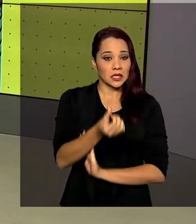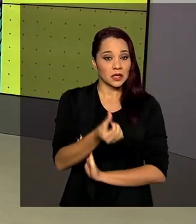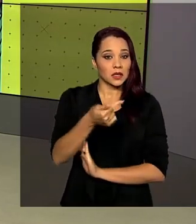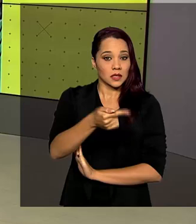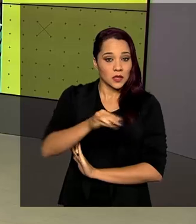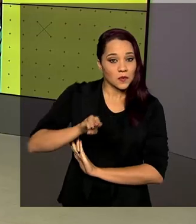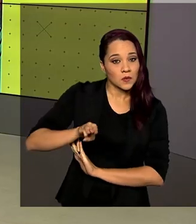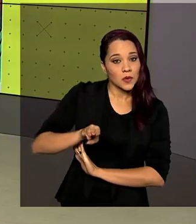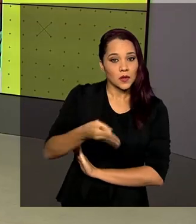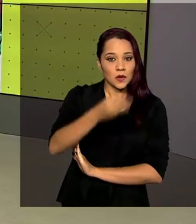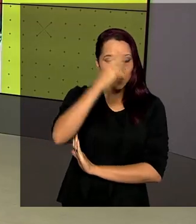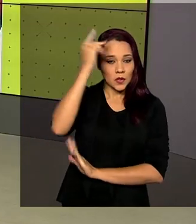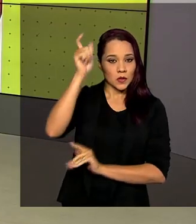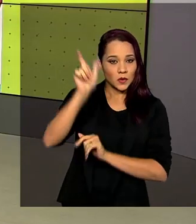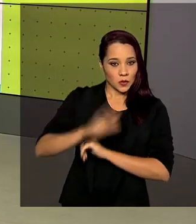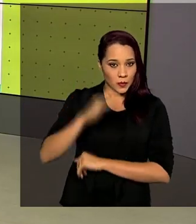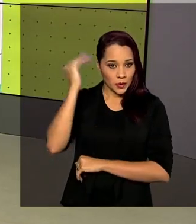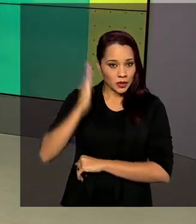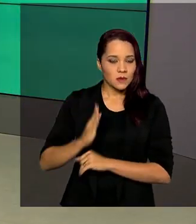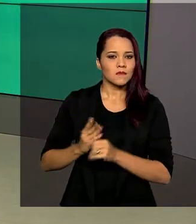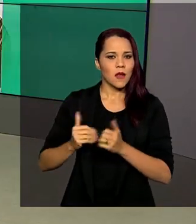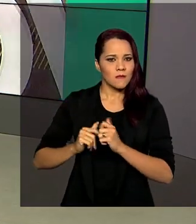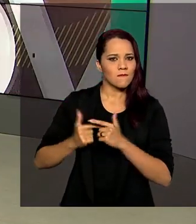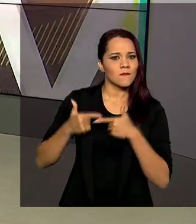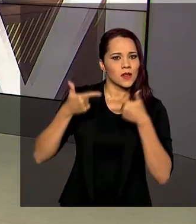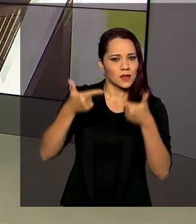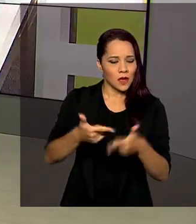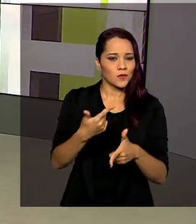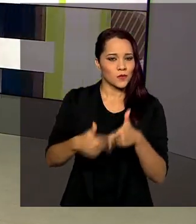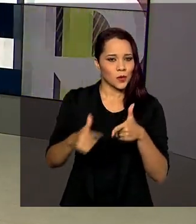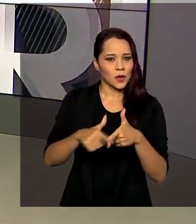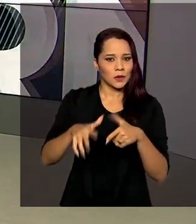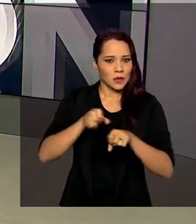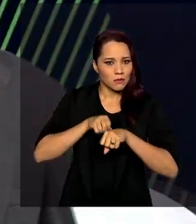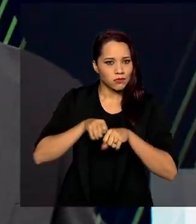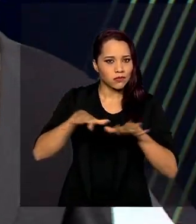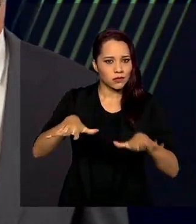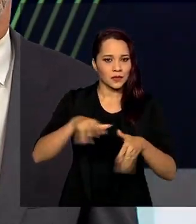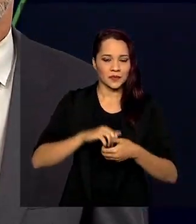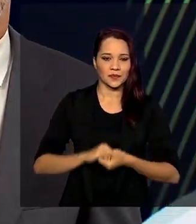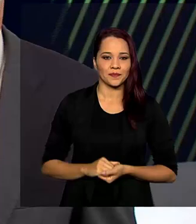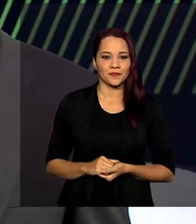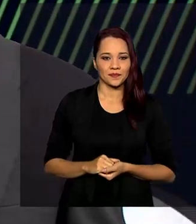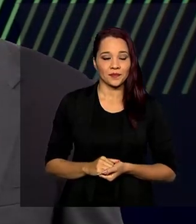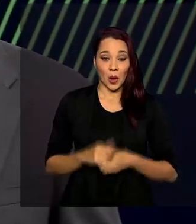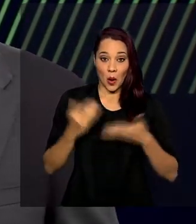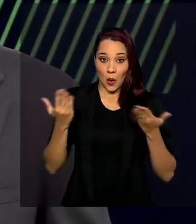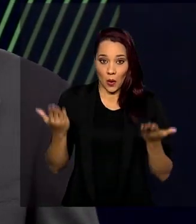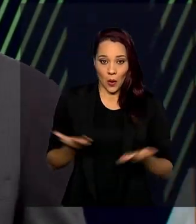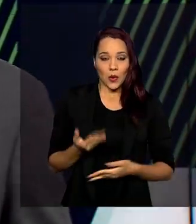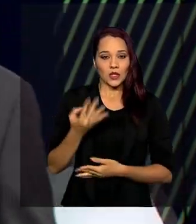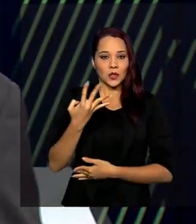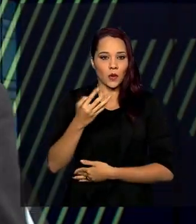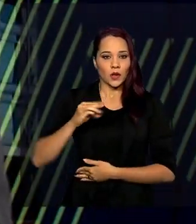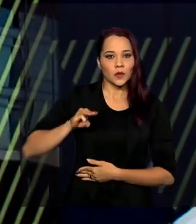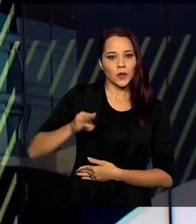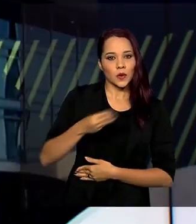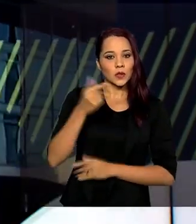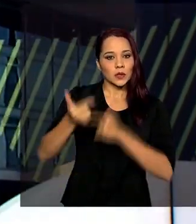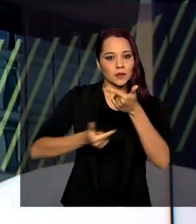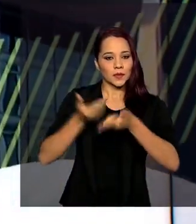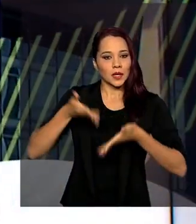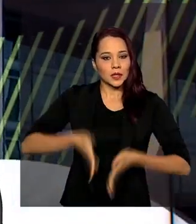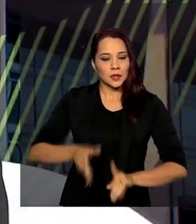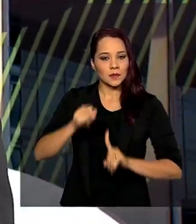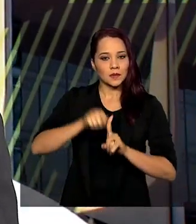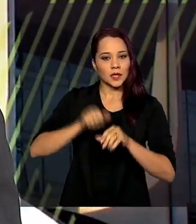milhões de brasileiros a enfrentar os reflexos da pandemia. Hoje, 4 milhões de trabalhadores nascidos